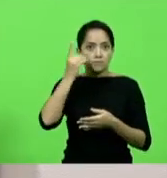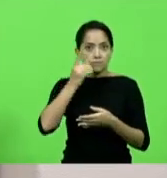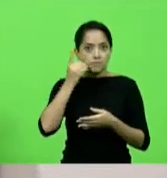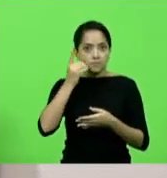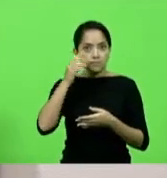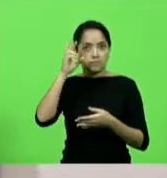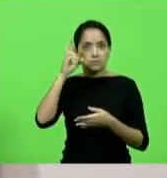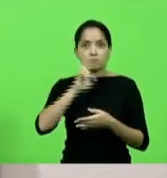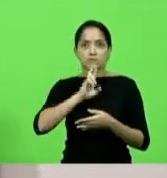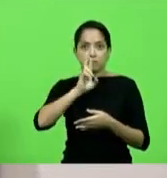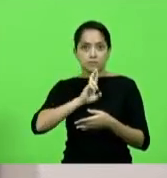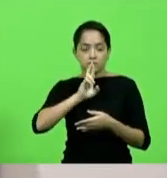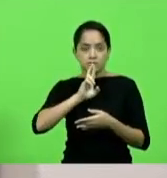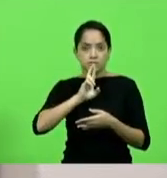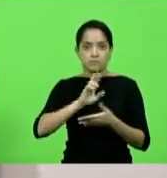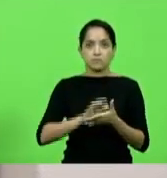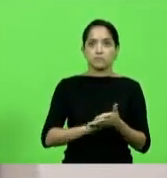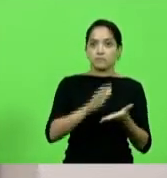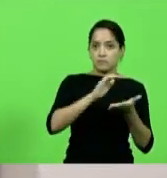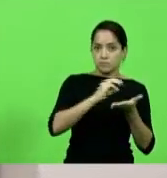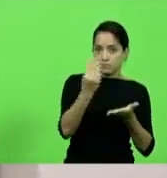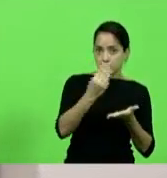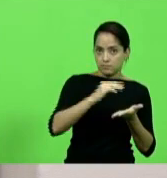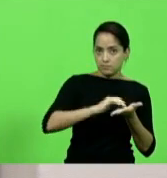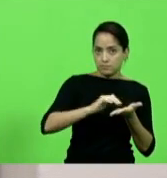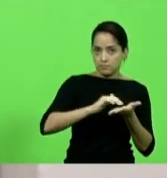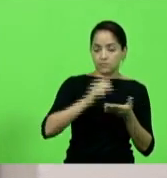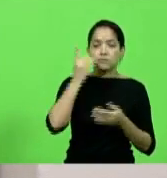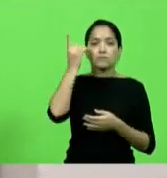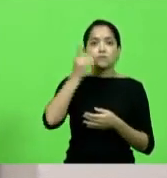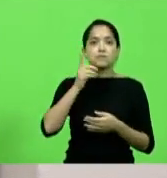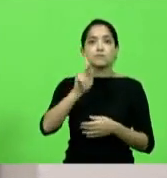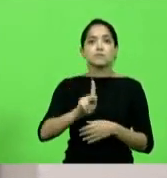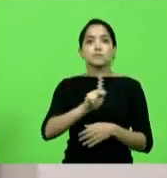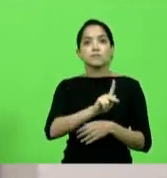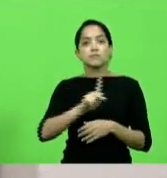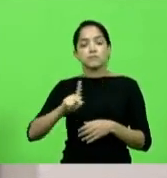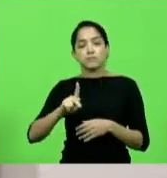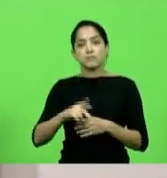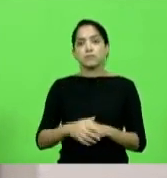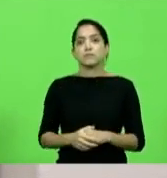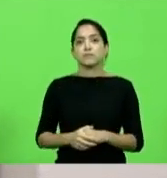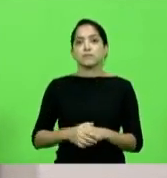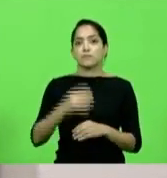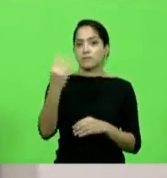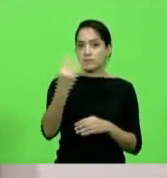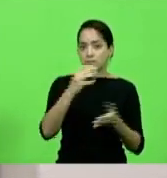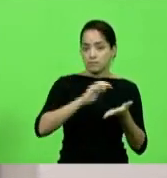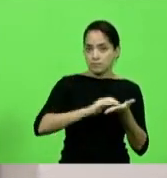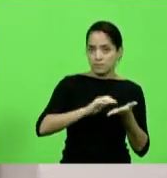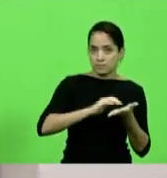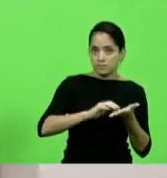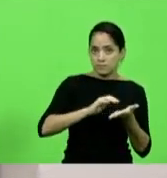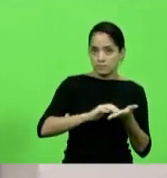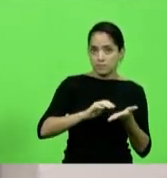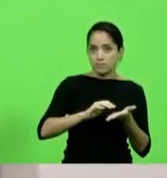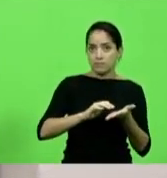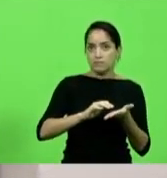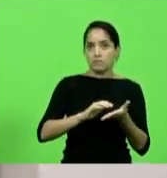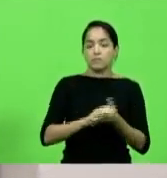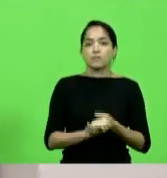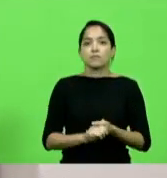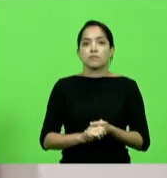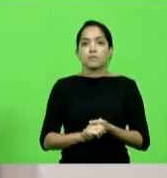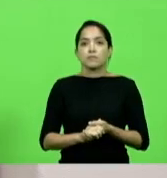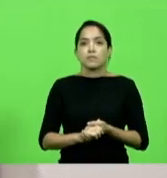Minotto. Terceiro secretário, deputado Padre Pedro Baldiceira. Quarto secretário, deputado Laércio Schuster.